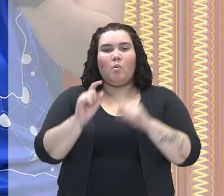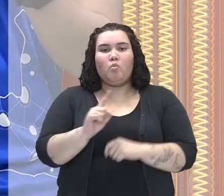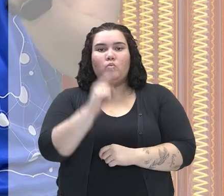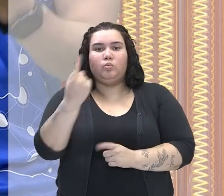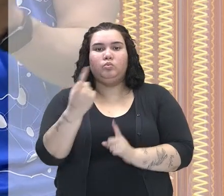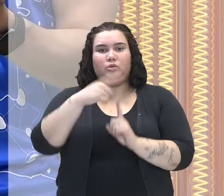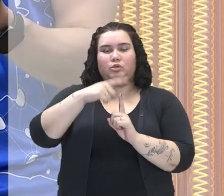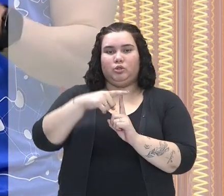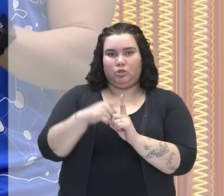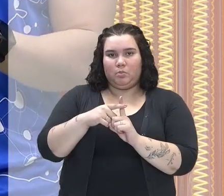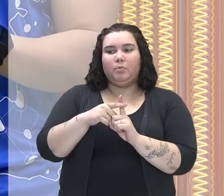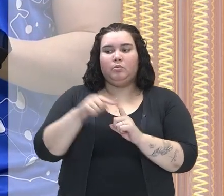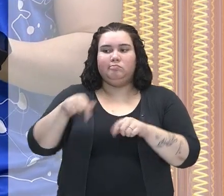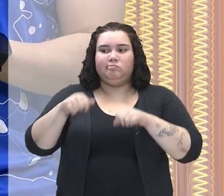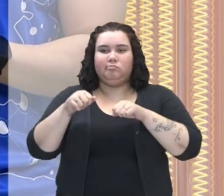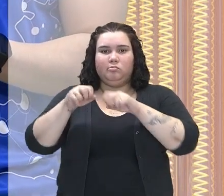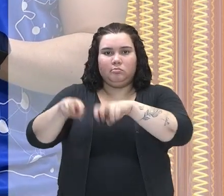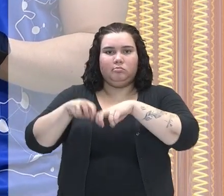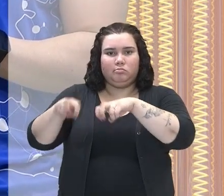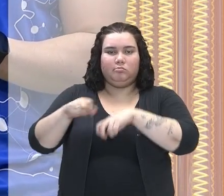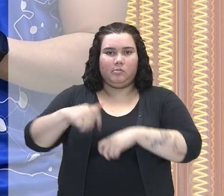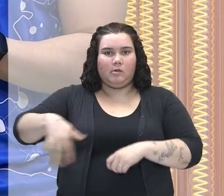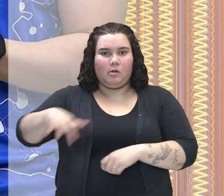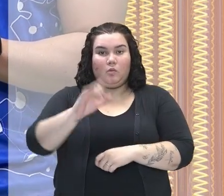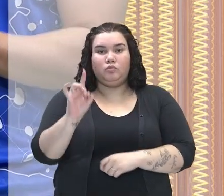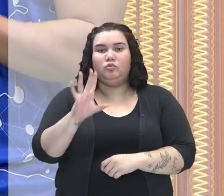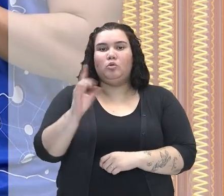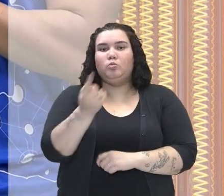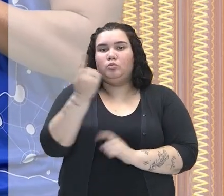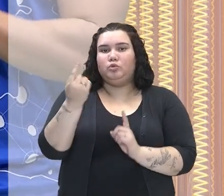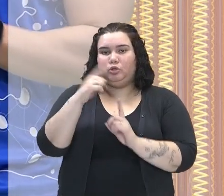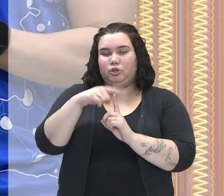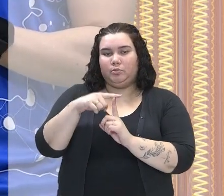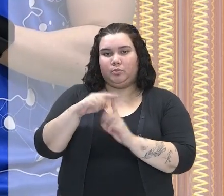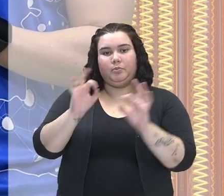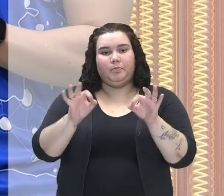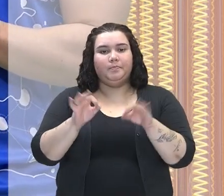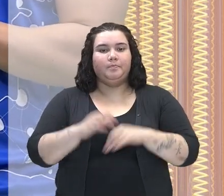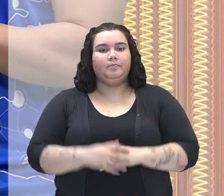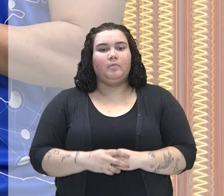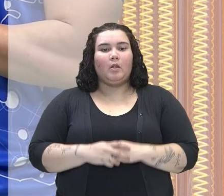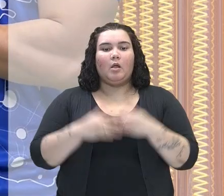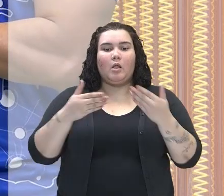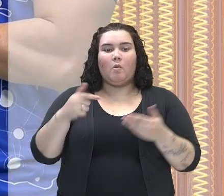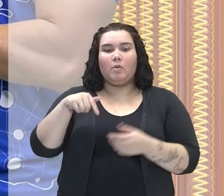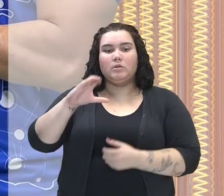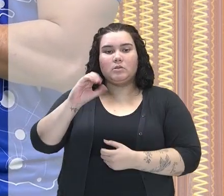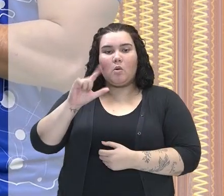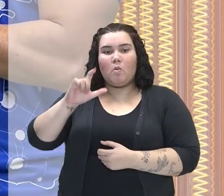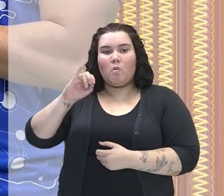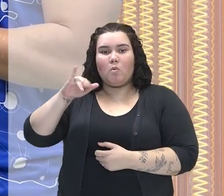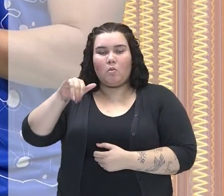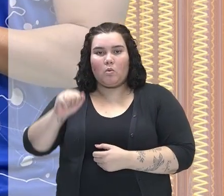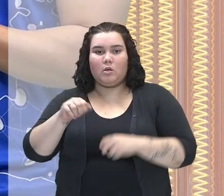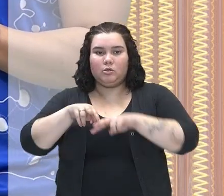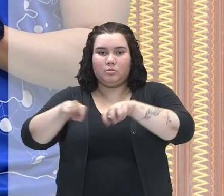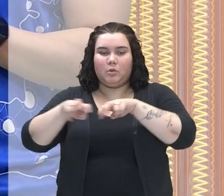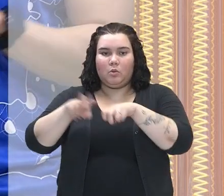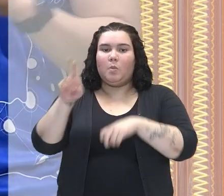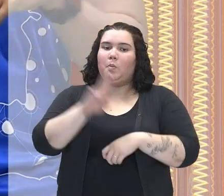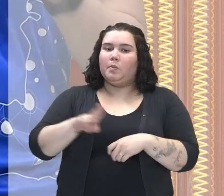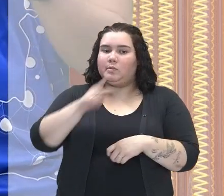produto dentro de uma determinada área ou propriedade, certo? A colônia de exploração utilizou muito a questão da mão de obra